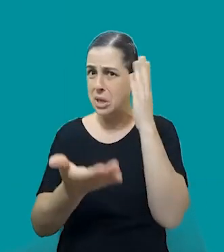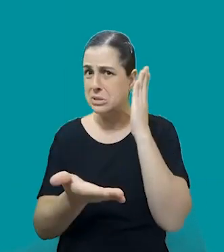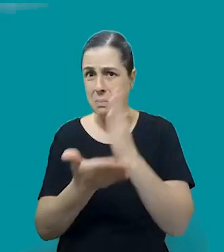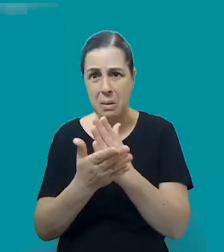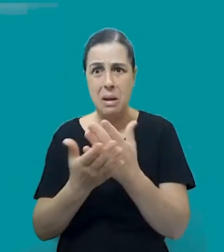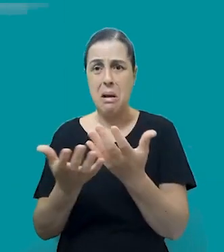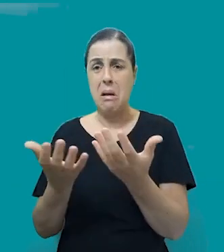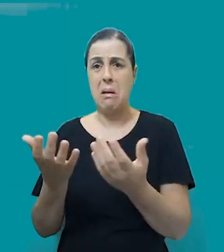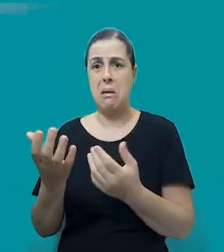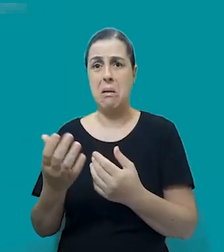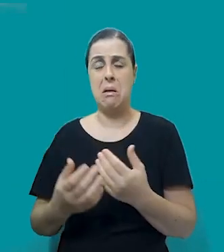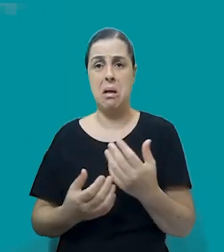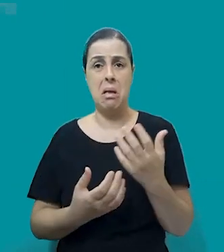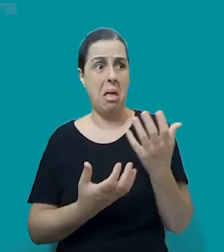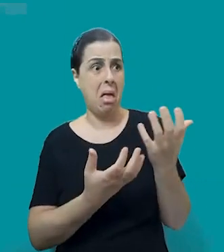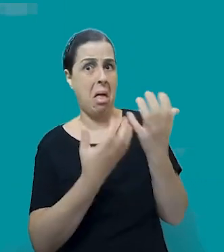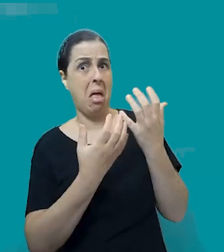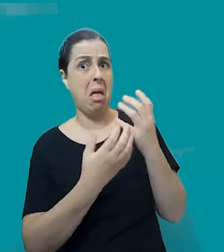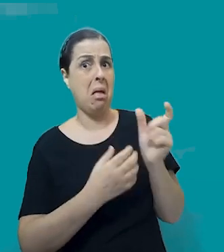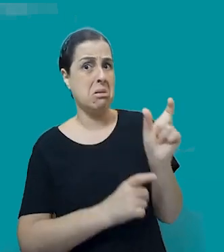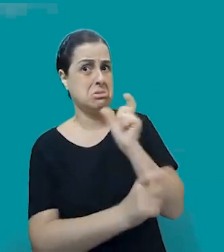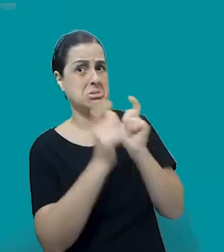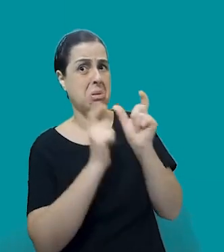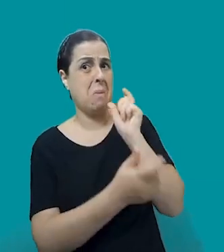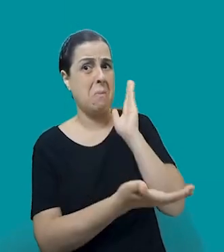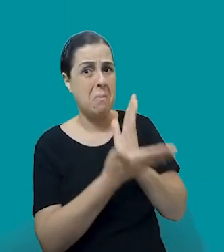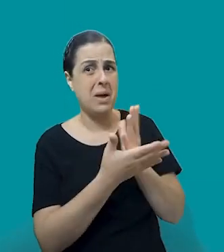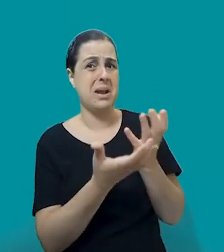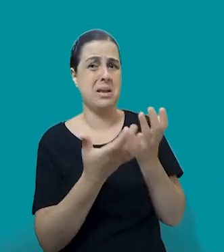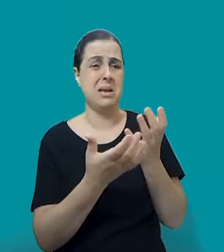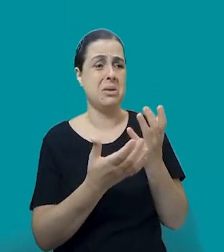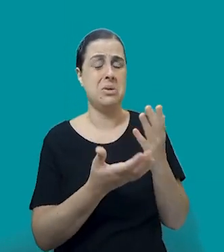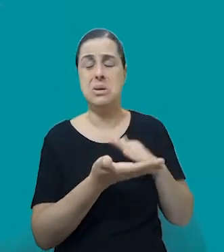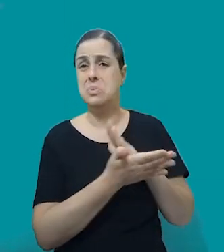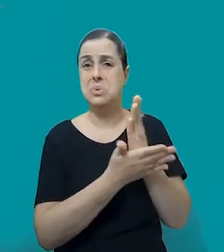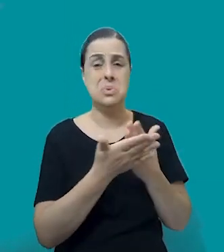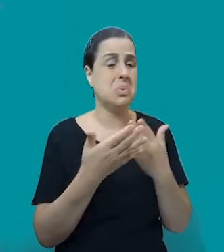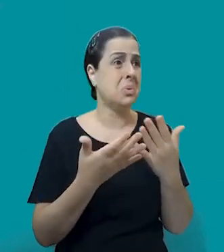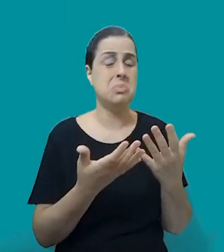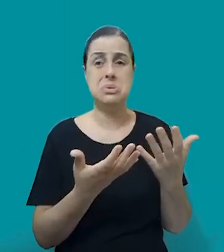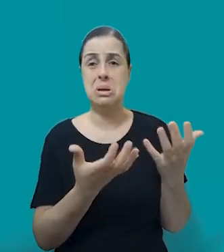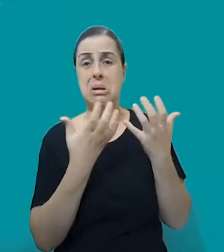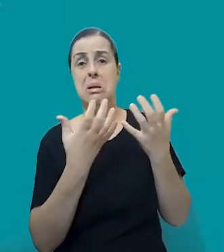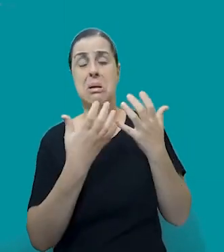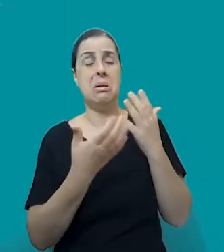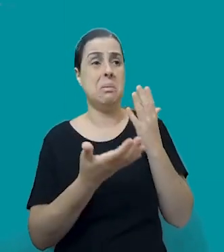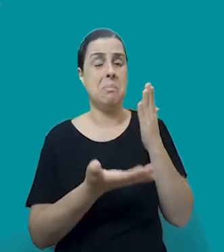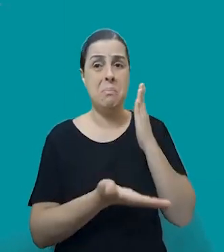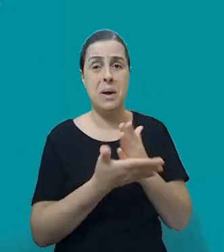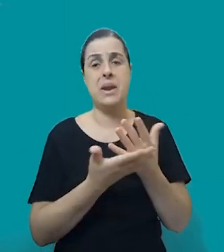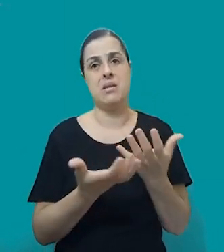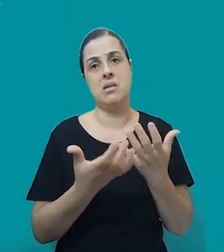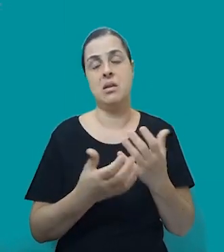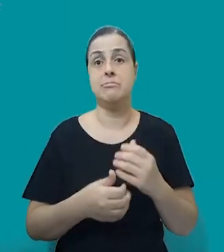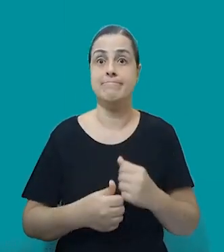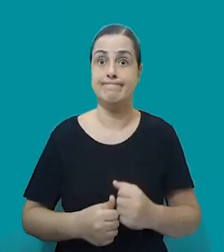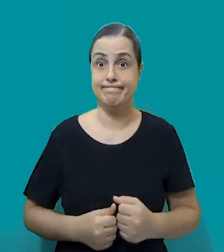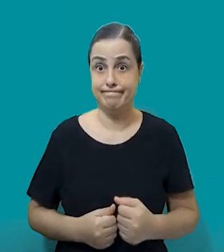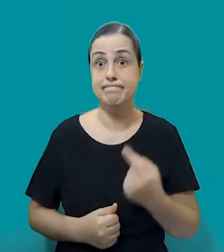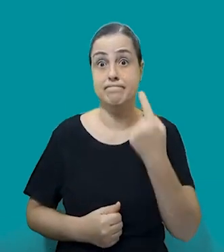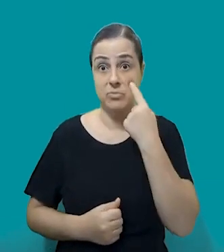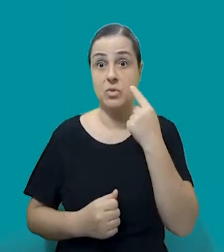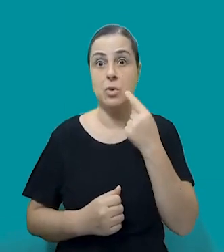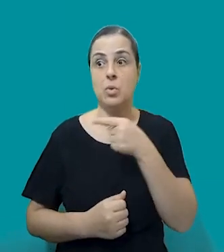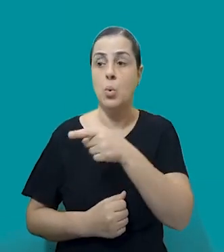parar de ser ameaçada, eu quero parar de ser ofendida, eu quero parar de ser importunada. Então, acho que isso é o que a gente tem que olhar, do ponto de